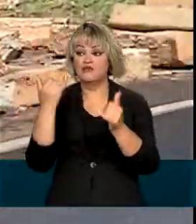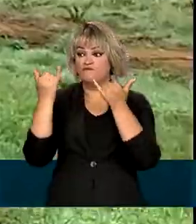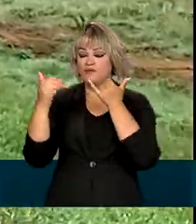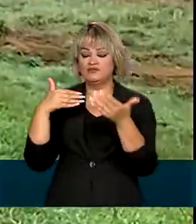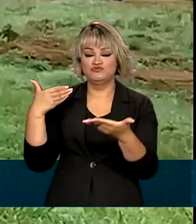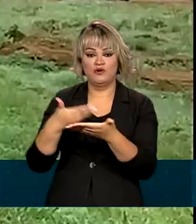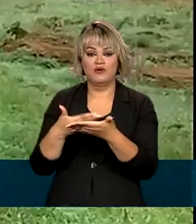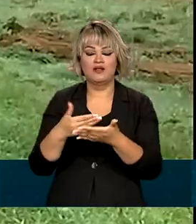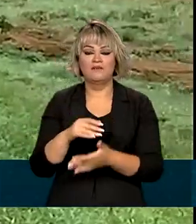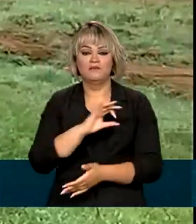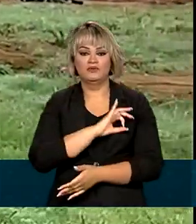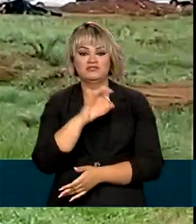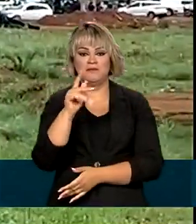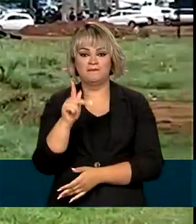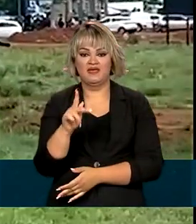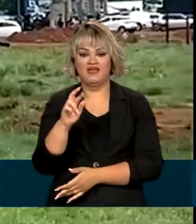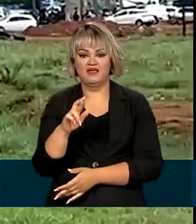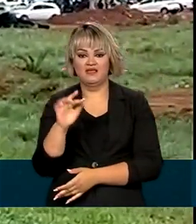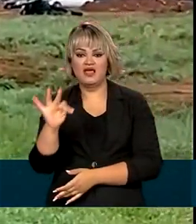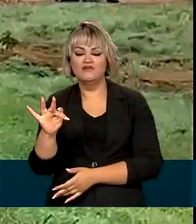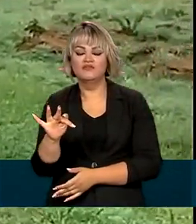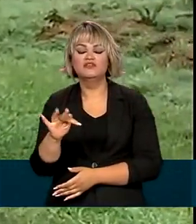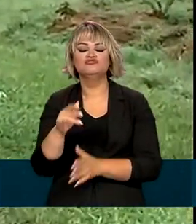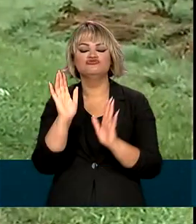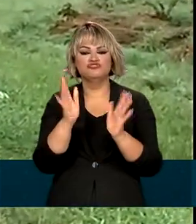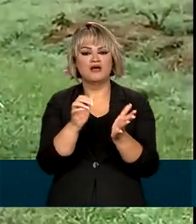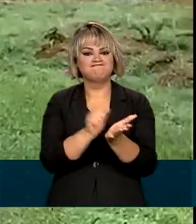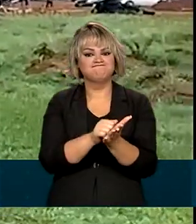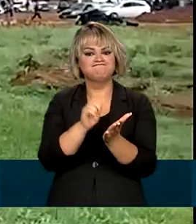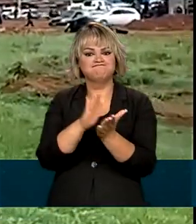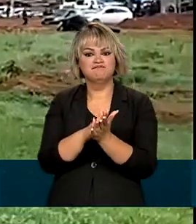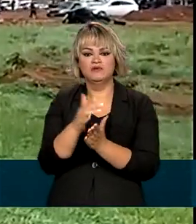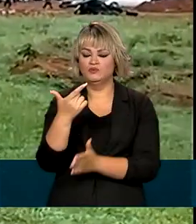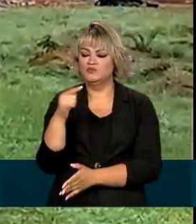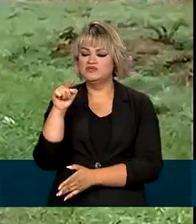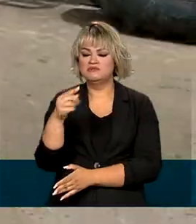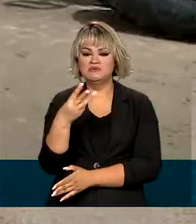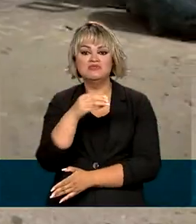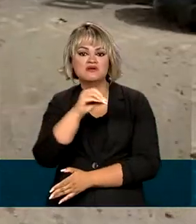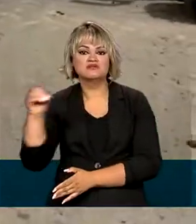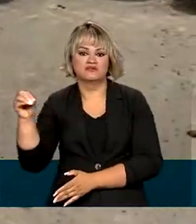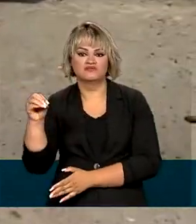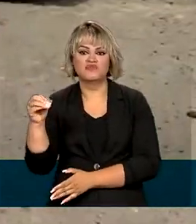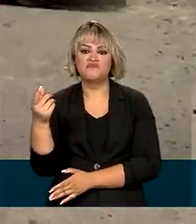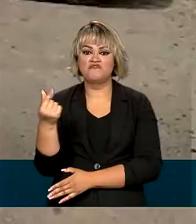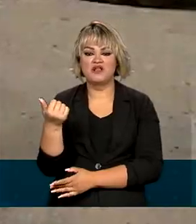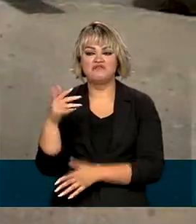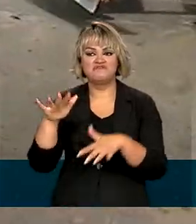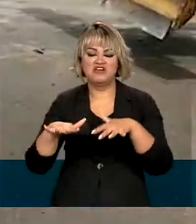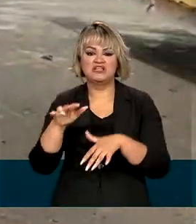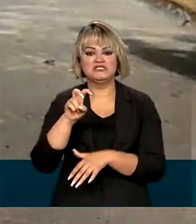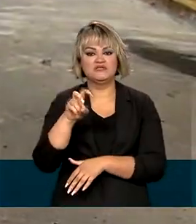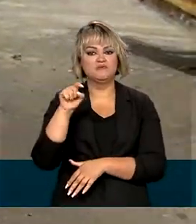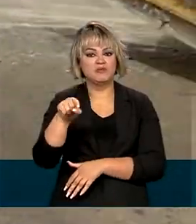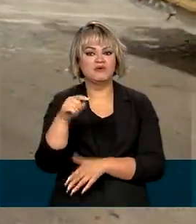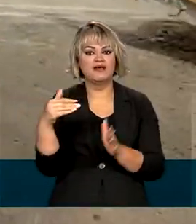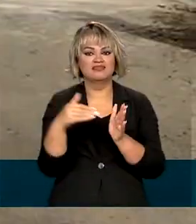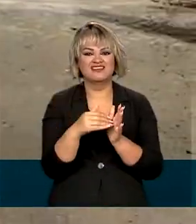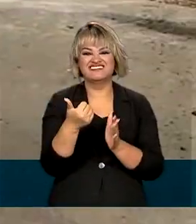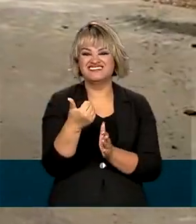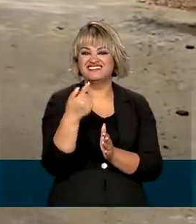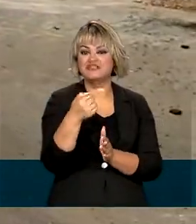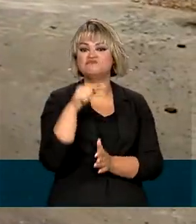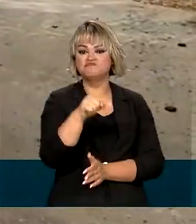a PRF já aplicou mais de 2.300 multas a participantes dos protestos. Os valores variam de R 5 mil a R